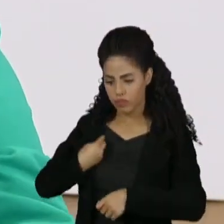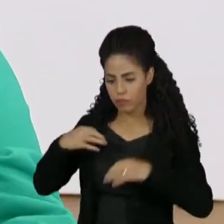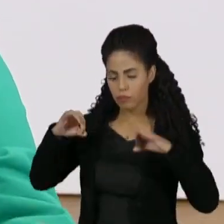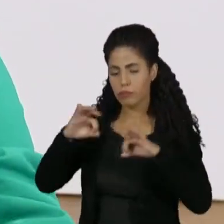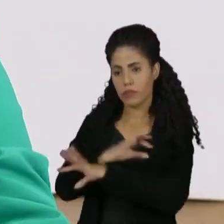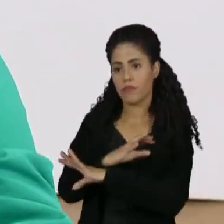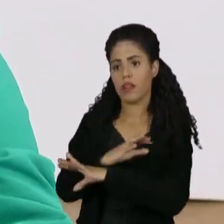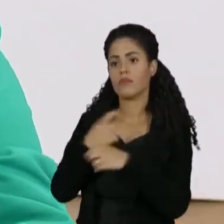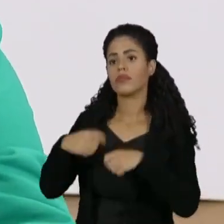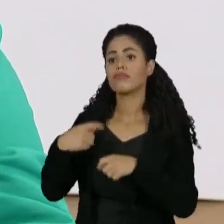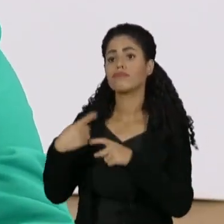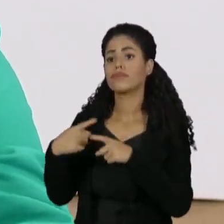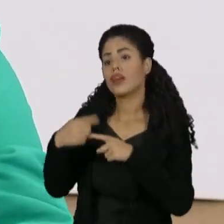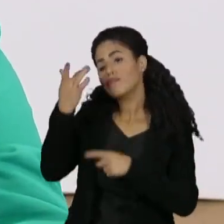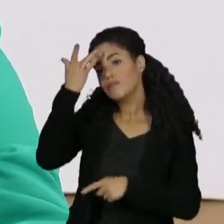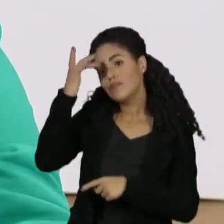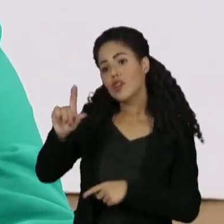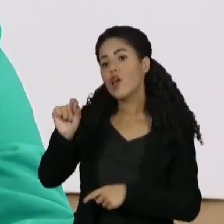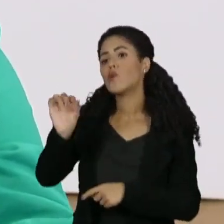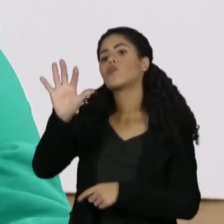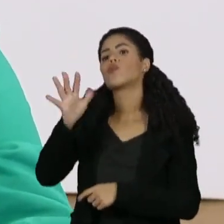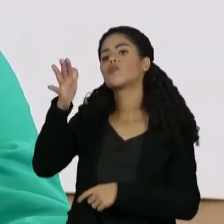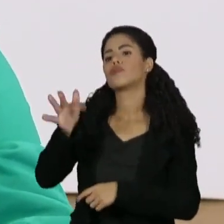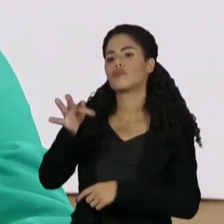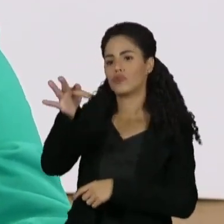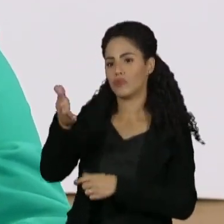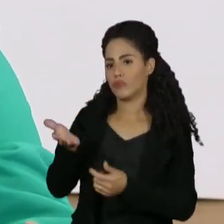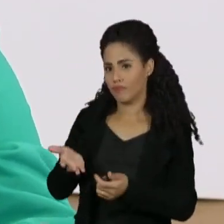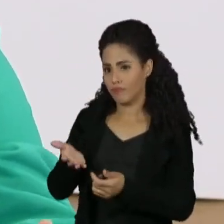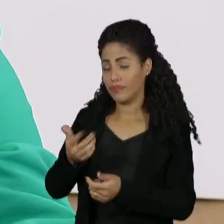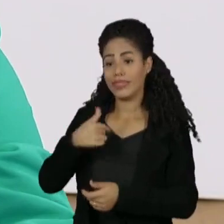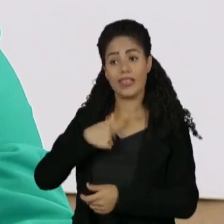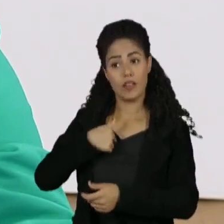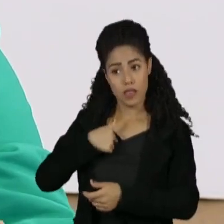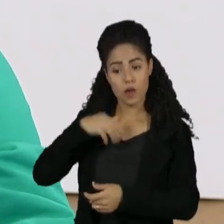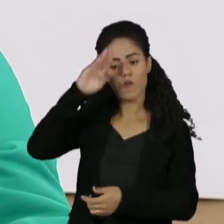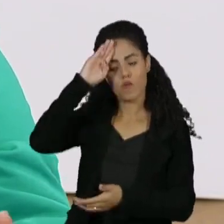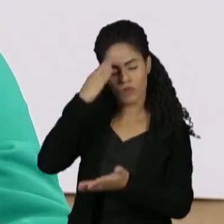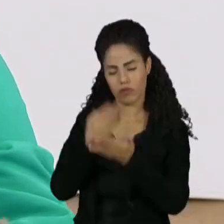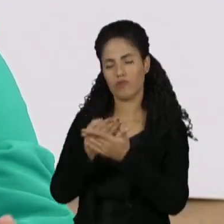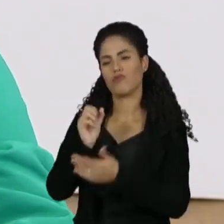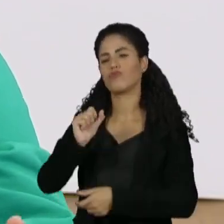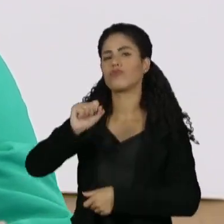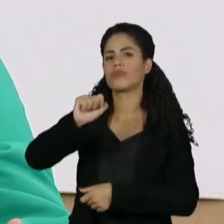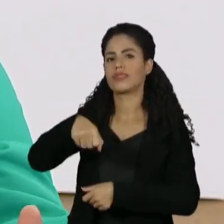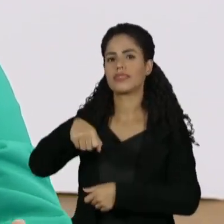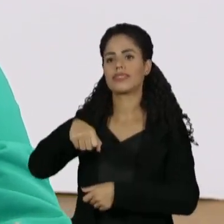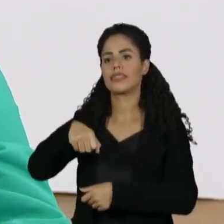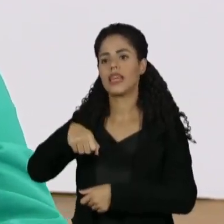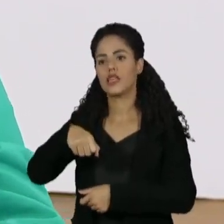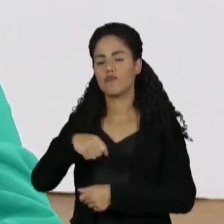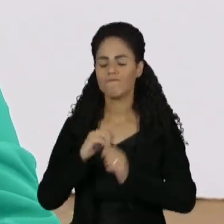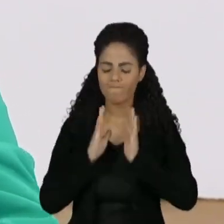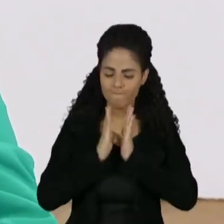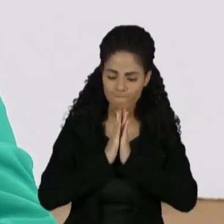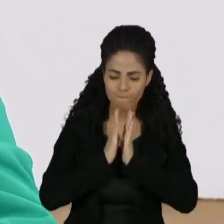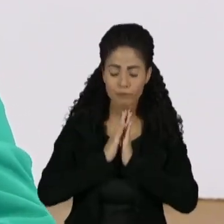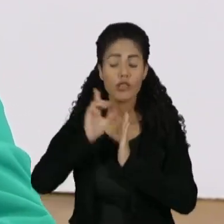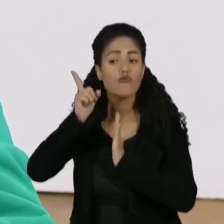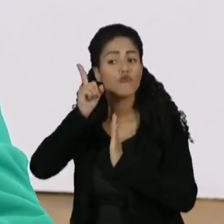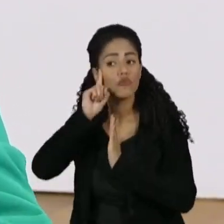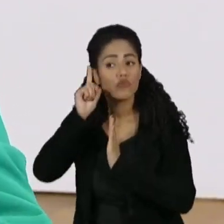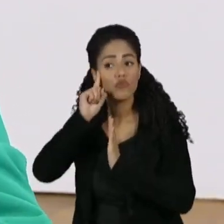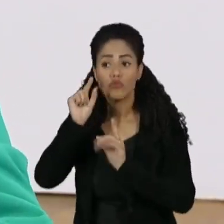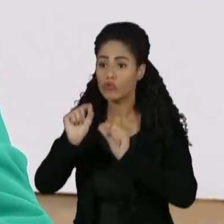porque a gente não sabe o que vai acontecer. Então, eu creio muito e eu rezo para que a gente tenha